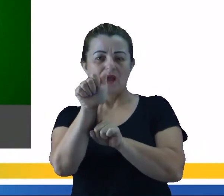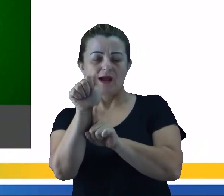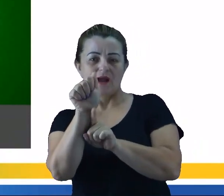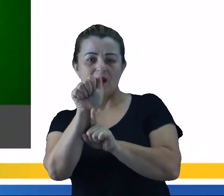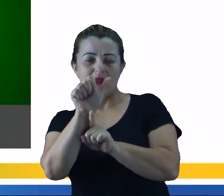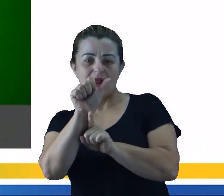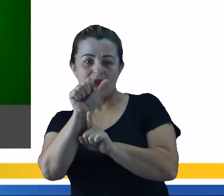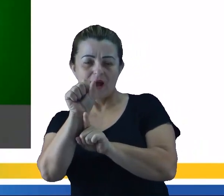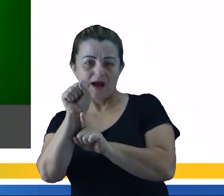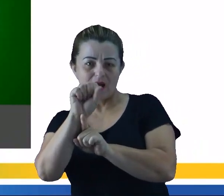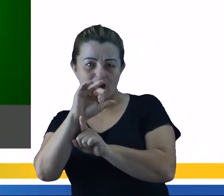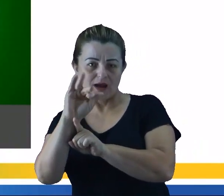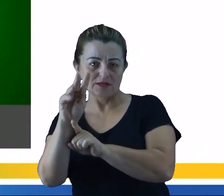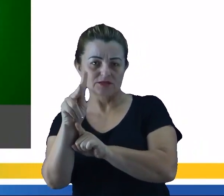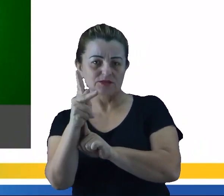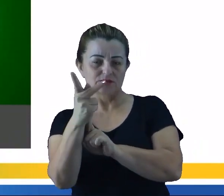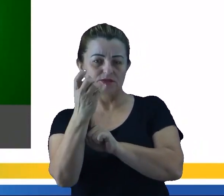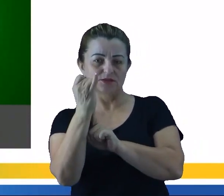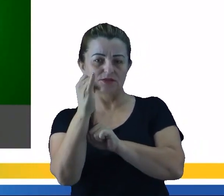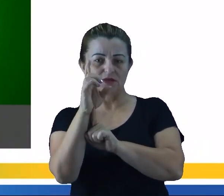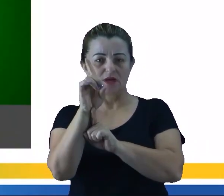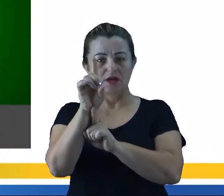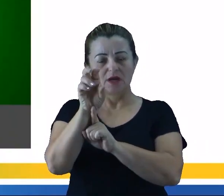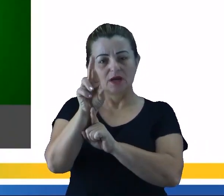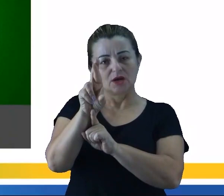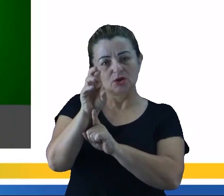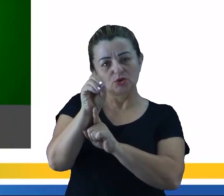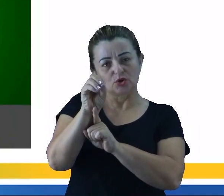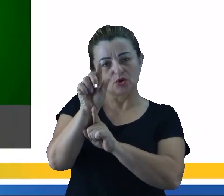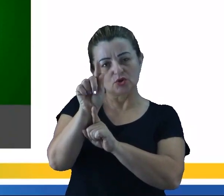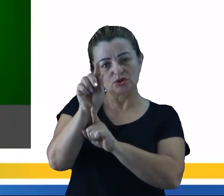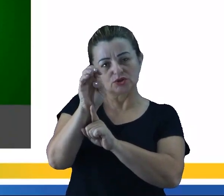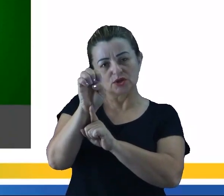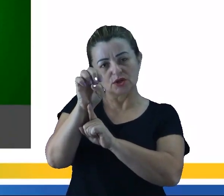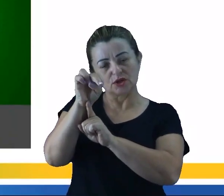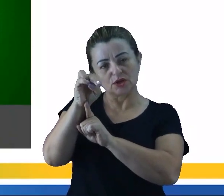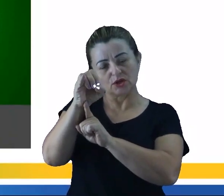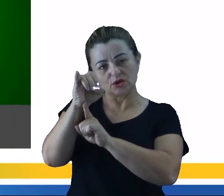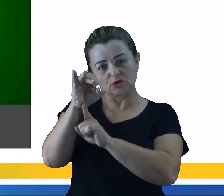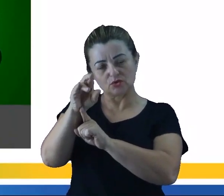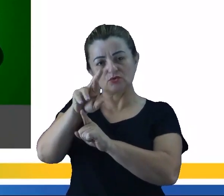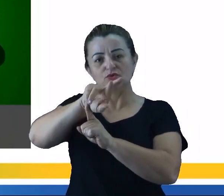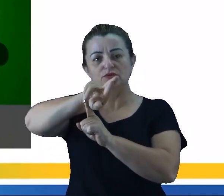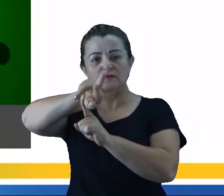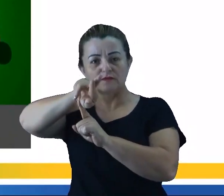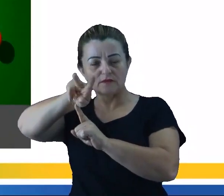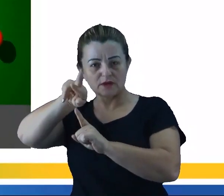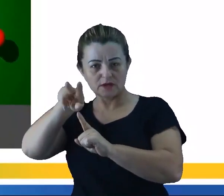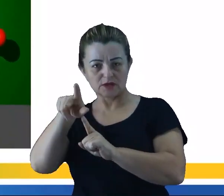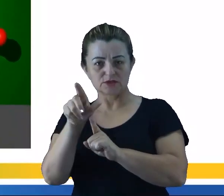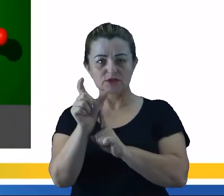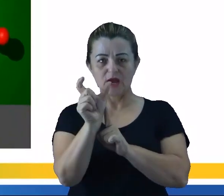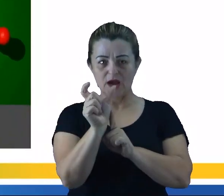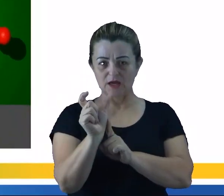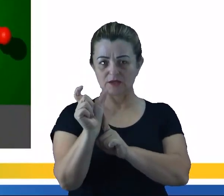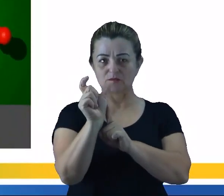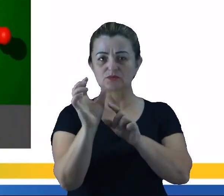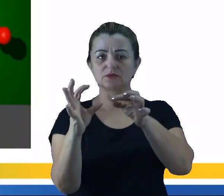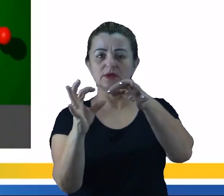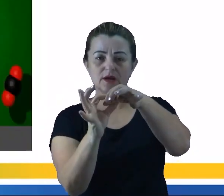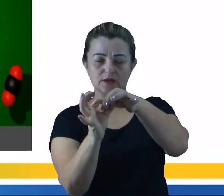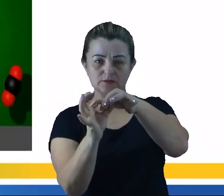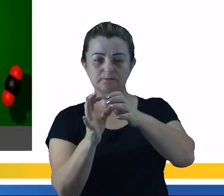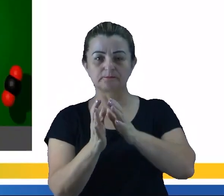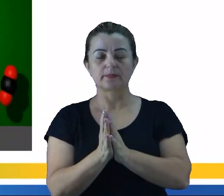hidrogênio que estão ligados. E também temos ali o gás nitrogênio, que são dois átomos de nitrogênios ligados.